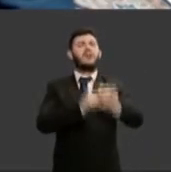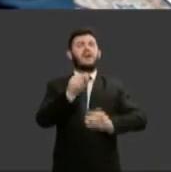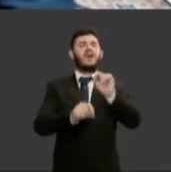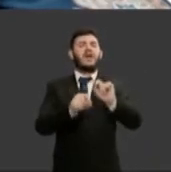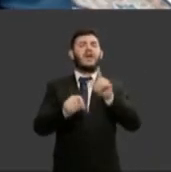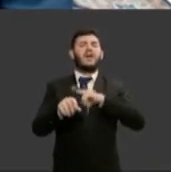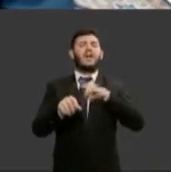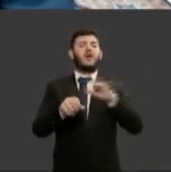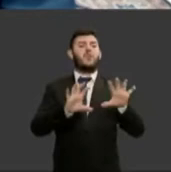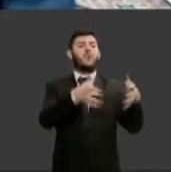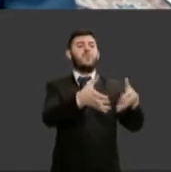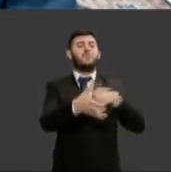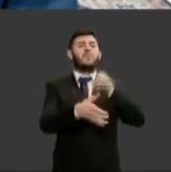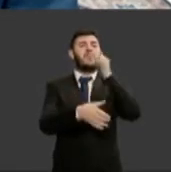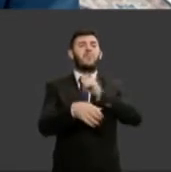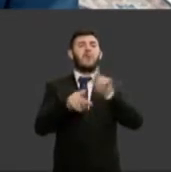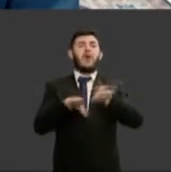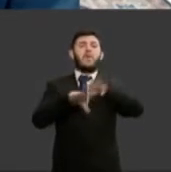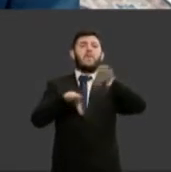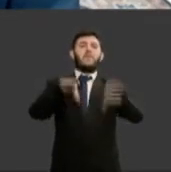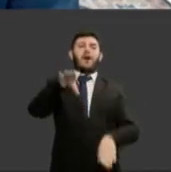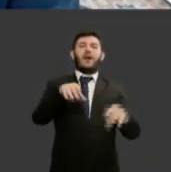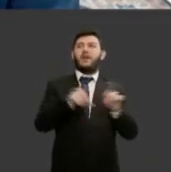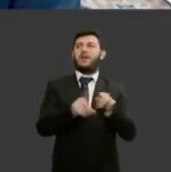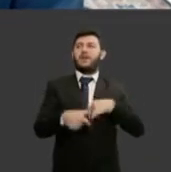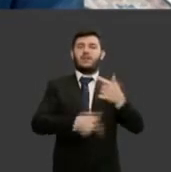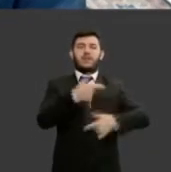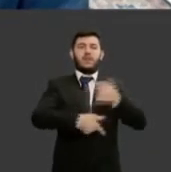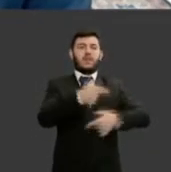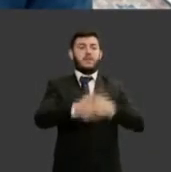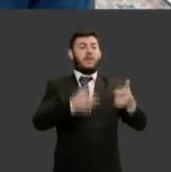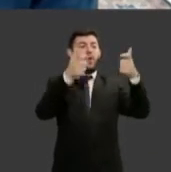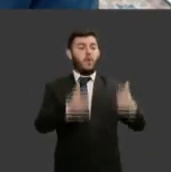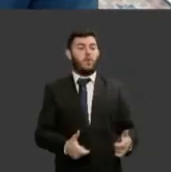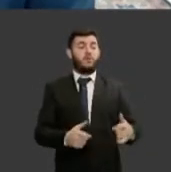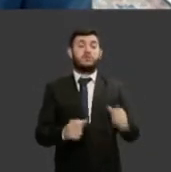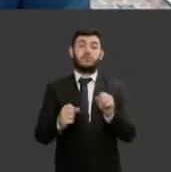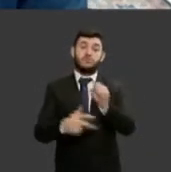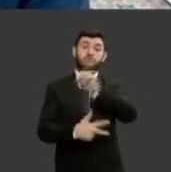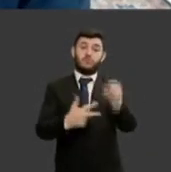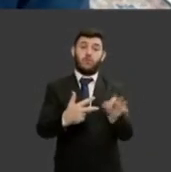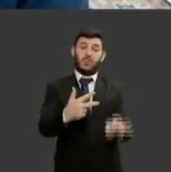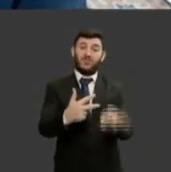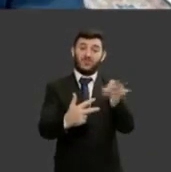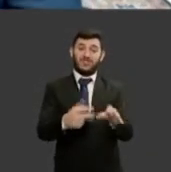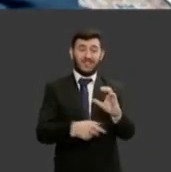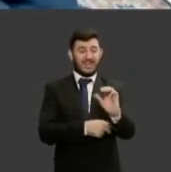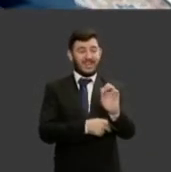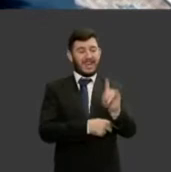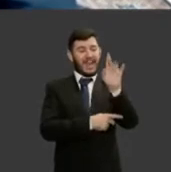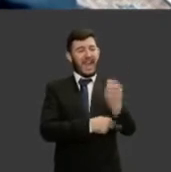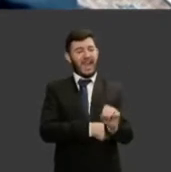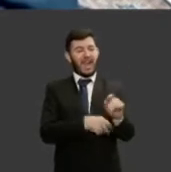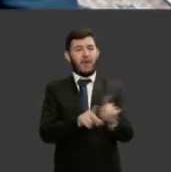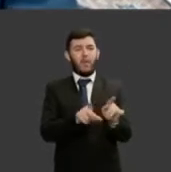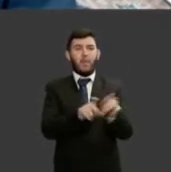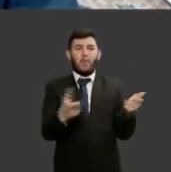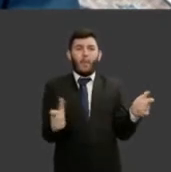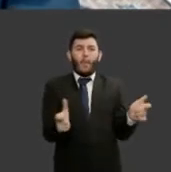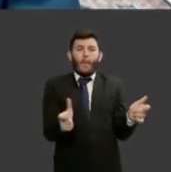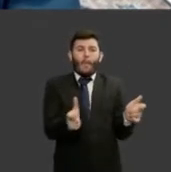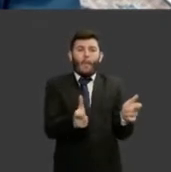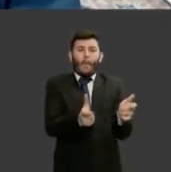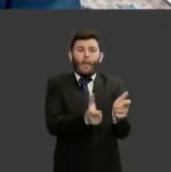ocupação de cargos no poder judiciário brasileiro. Bem assim, visando ao alinhamento ao